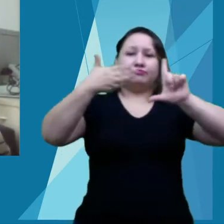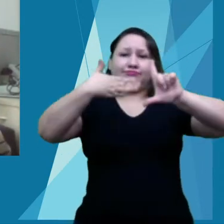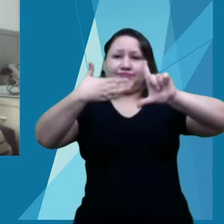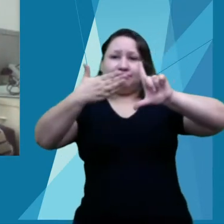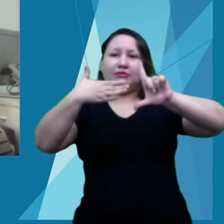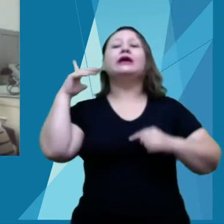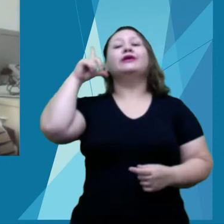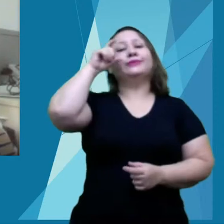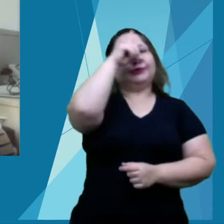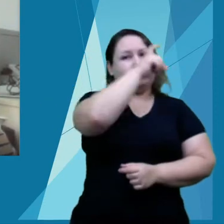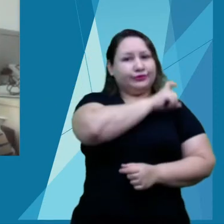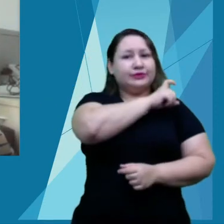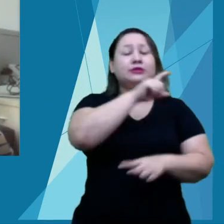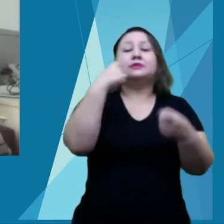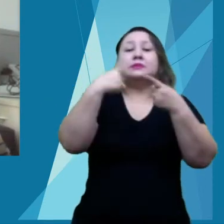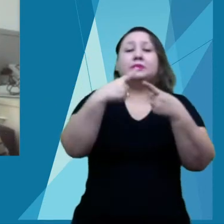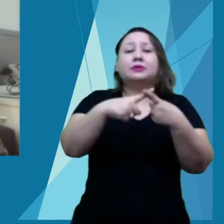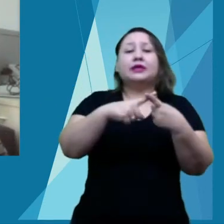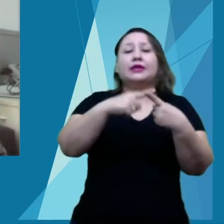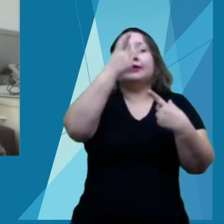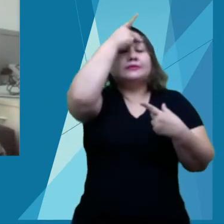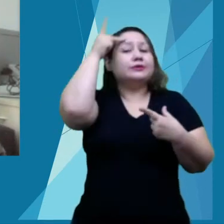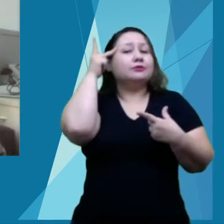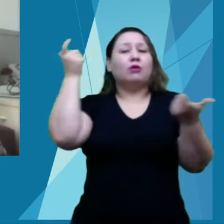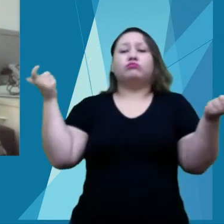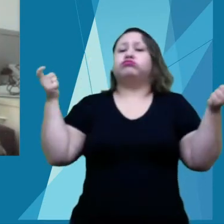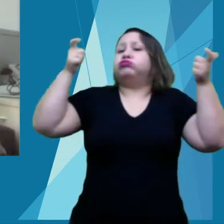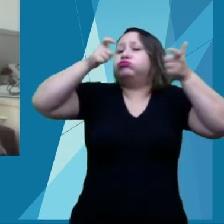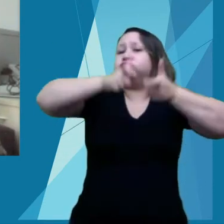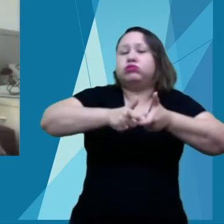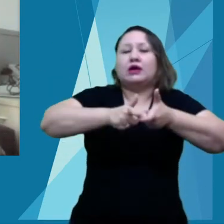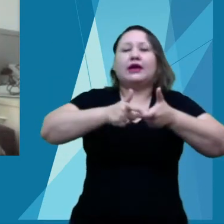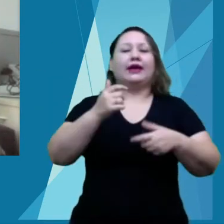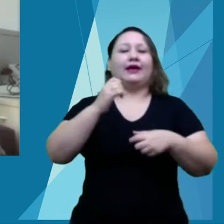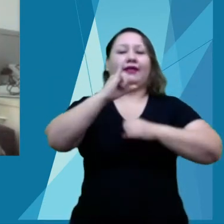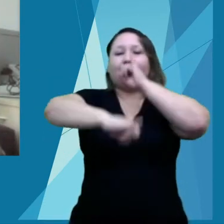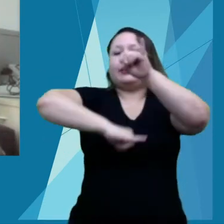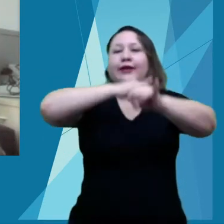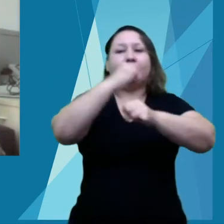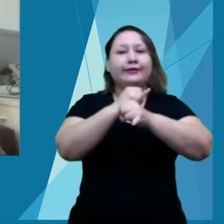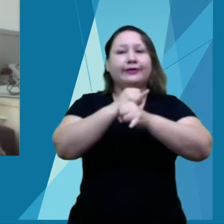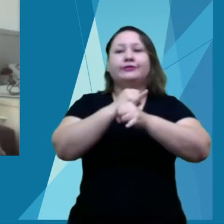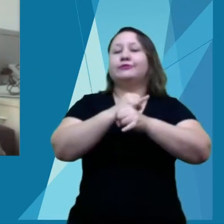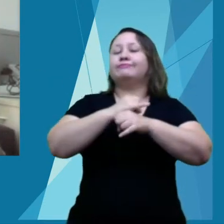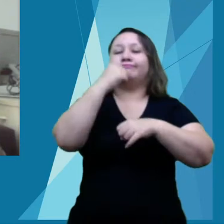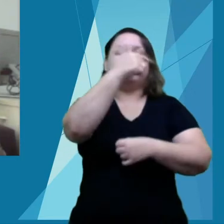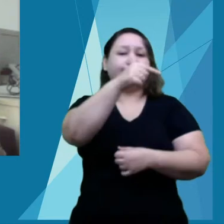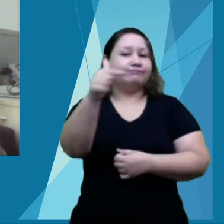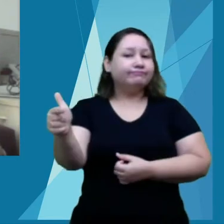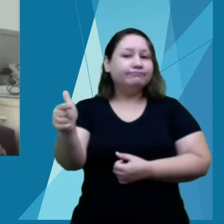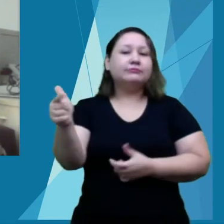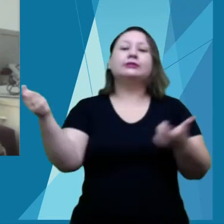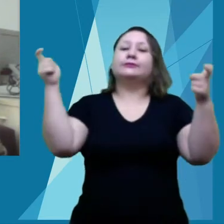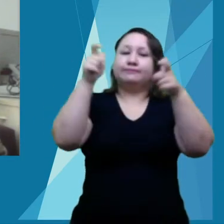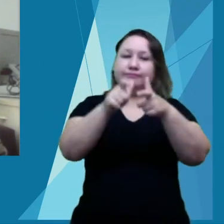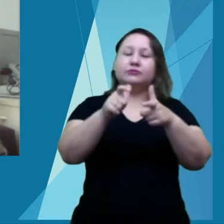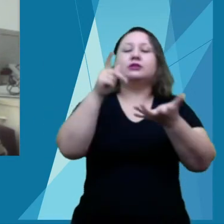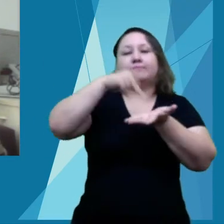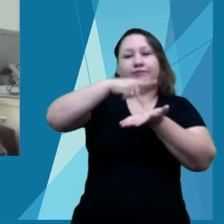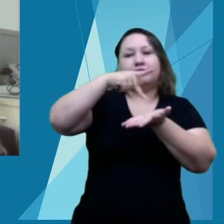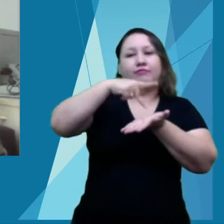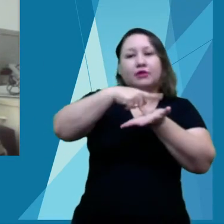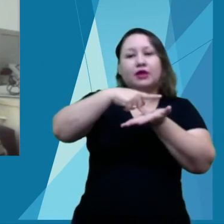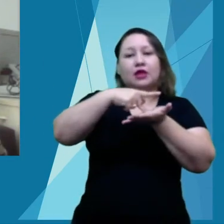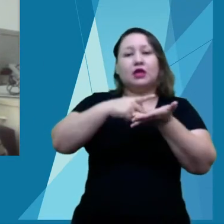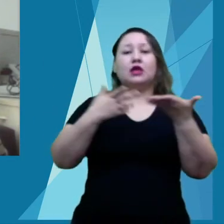ainda a perspectiva de que utilizar as tecnologias faz parte hoje de um exercício de cidadania. Então,